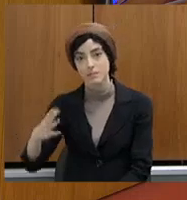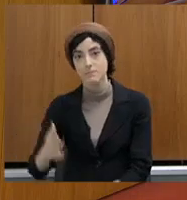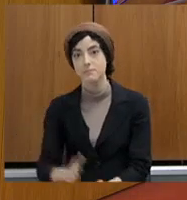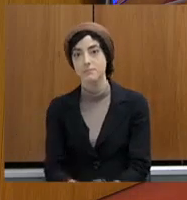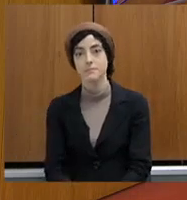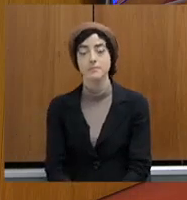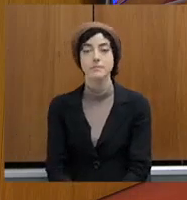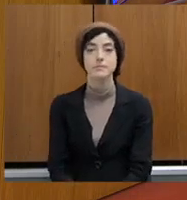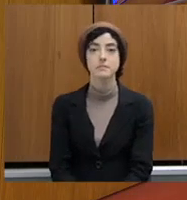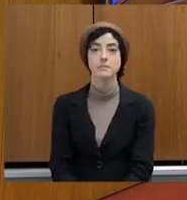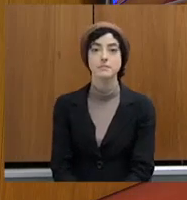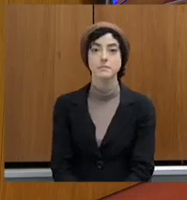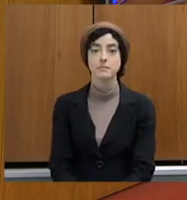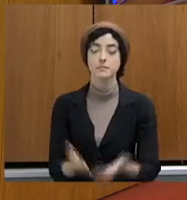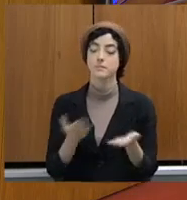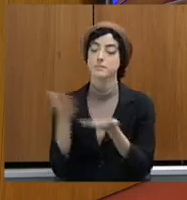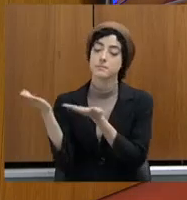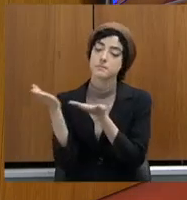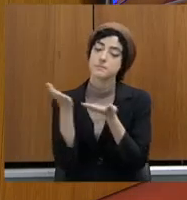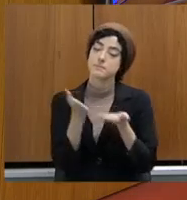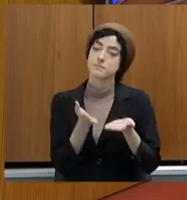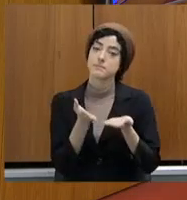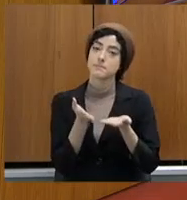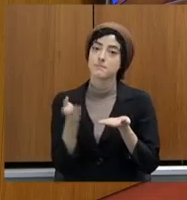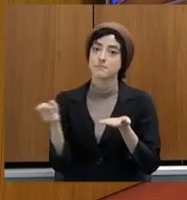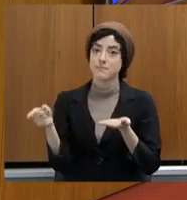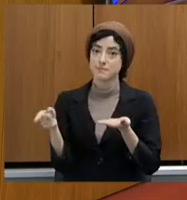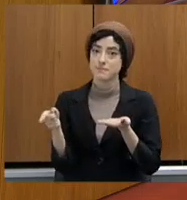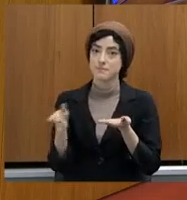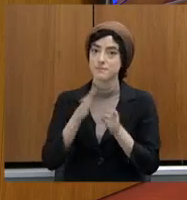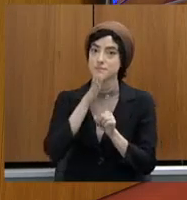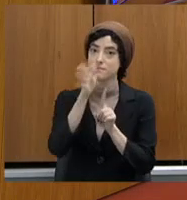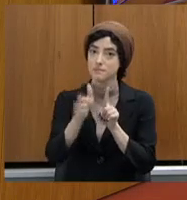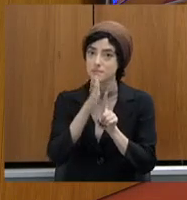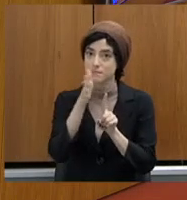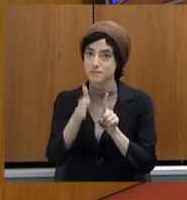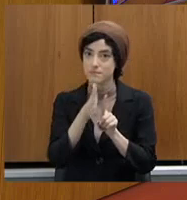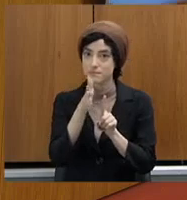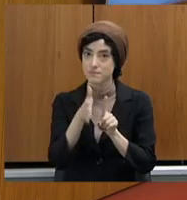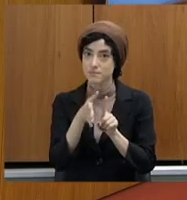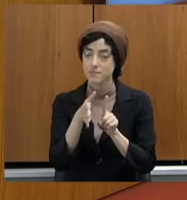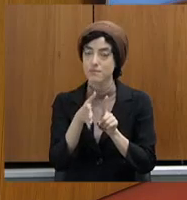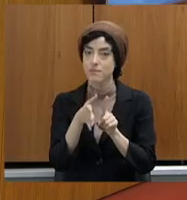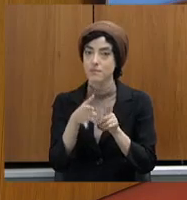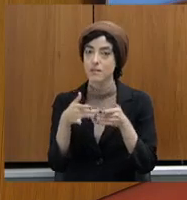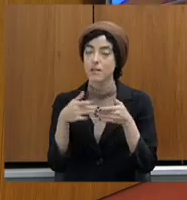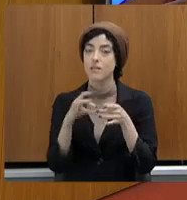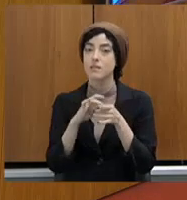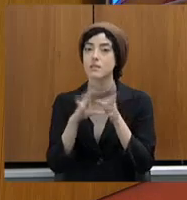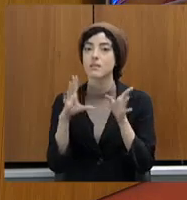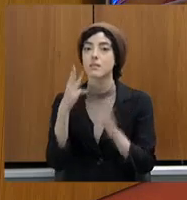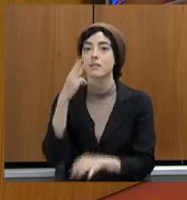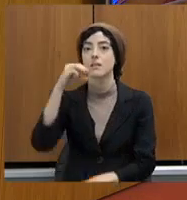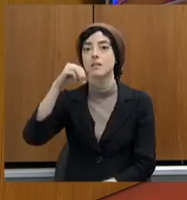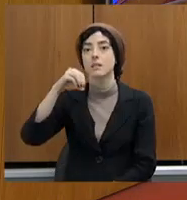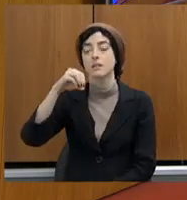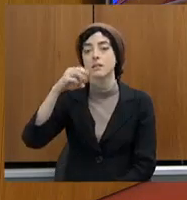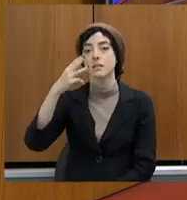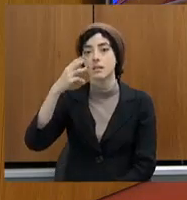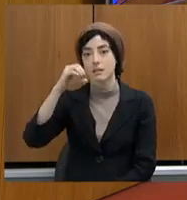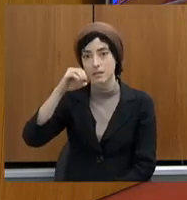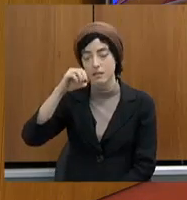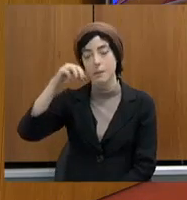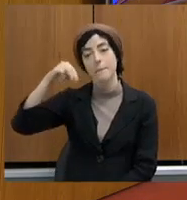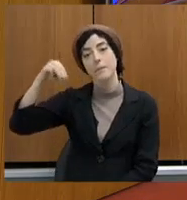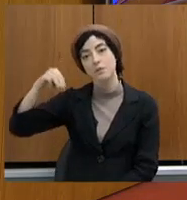qual nós passamos a palavra para a sua apresentação que disporá de até 30 minutos para a sua exposição. Doutor Joaquim, seja muito bem